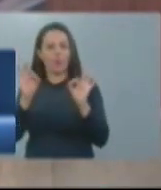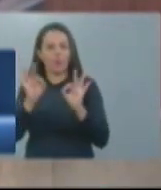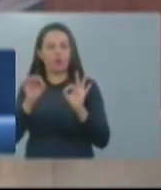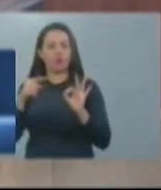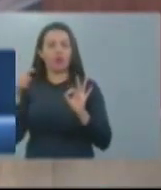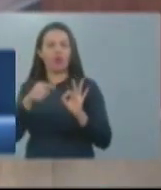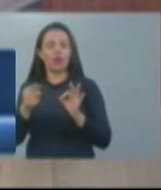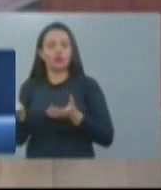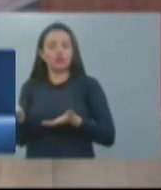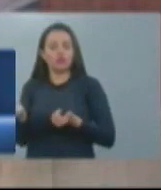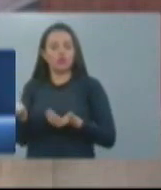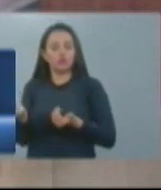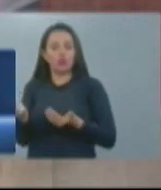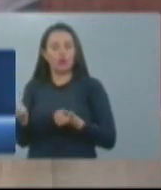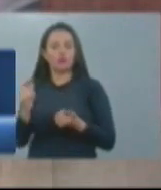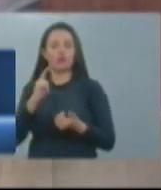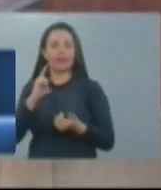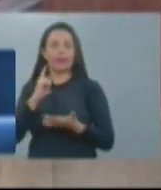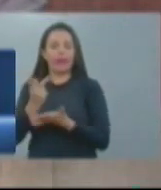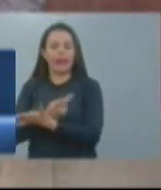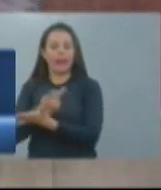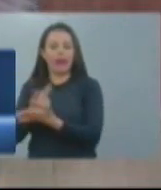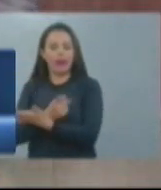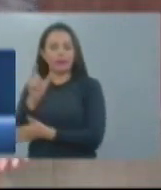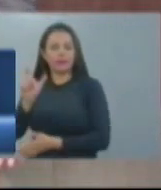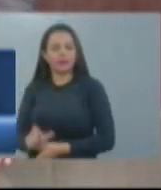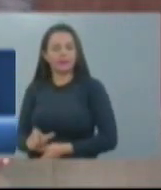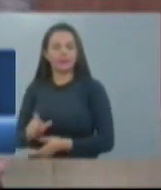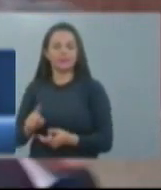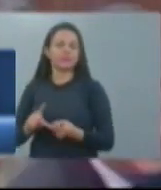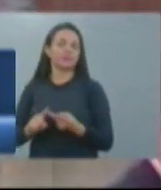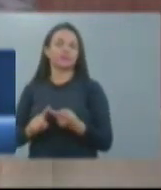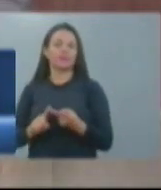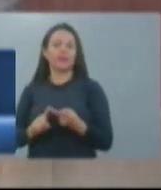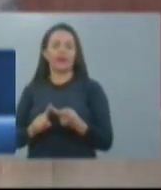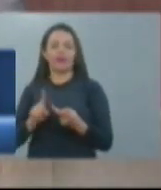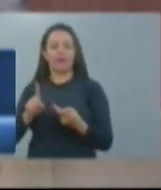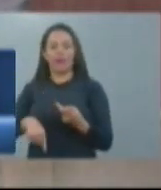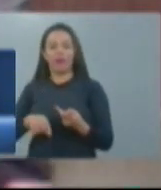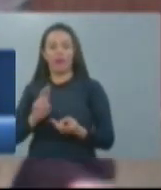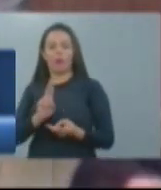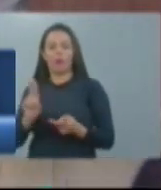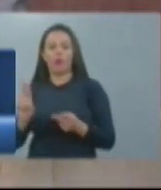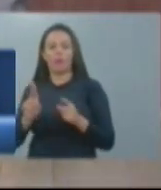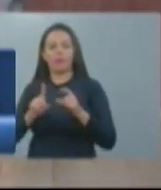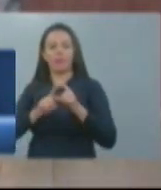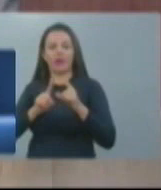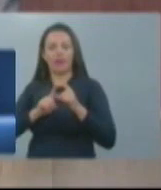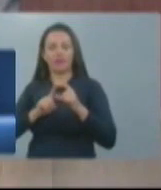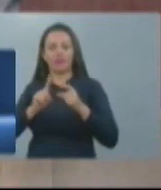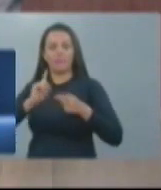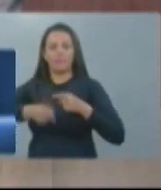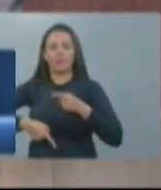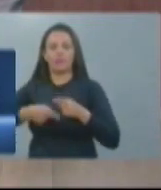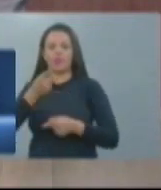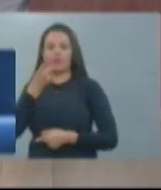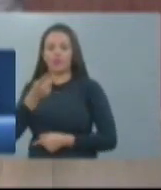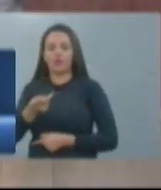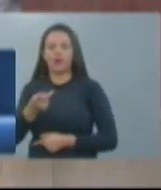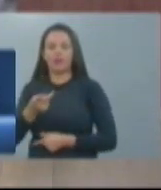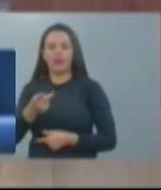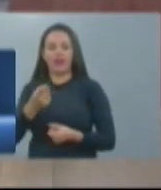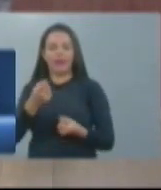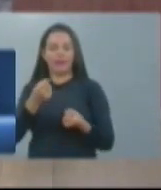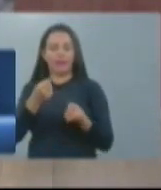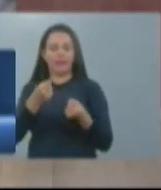que têm praticado algumas irregularidades, praticado ato infracional, porque a gente não pode dizer, a legislação até proíbe que nós venhamos a chamar de